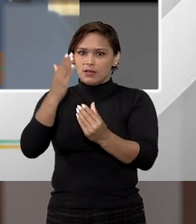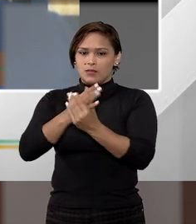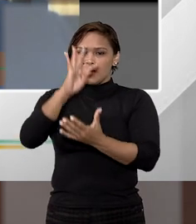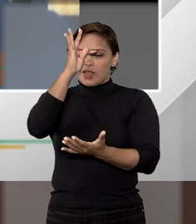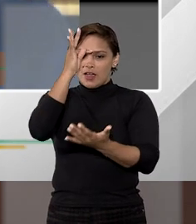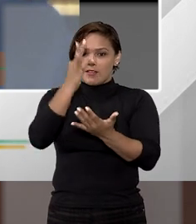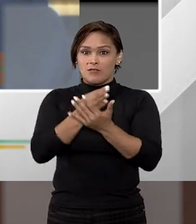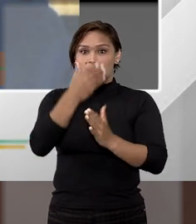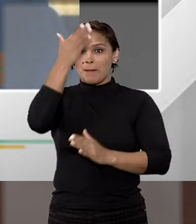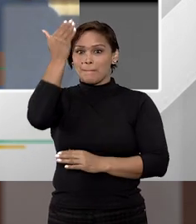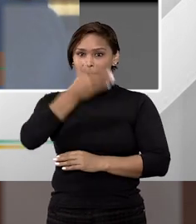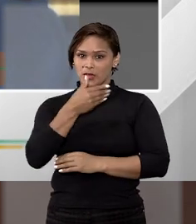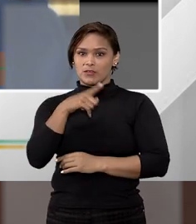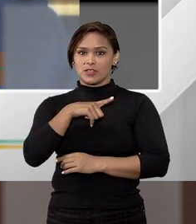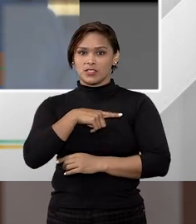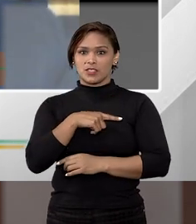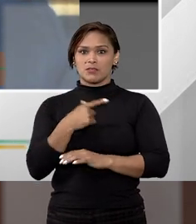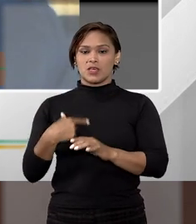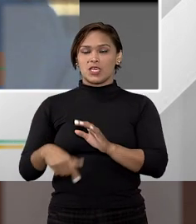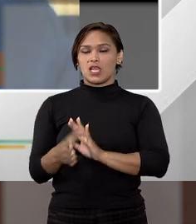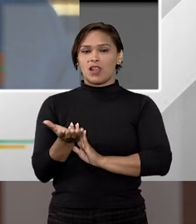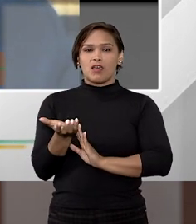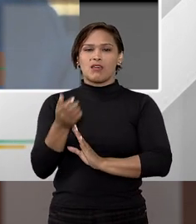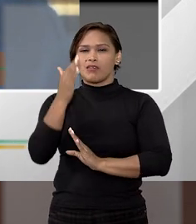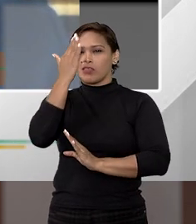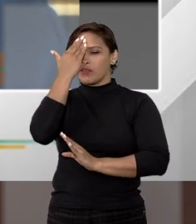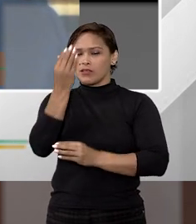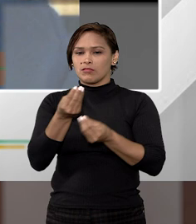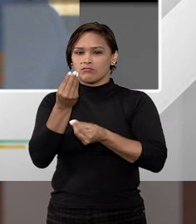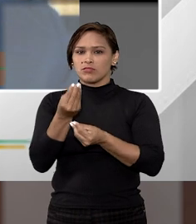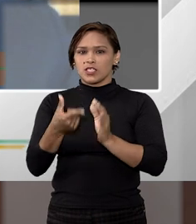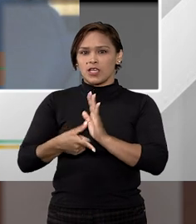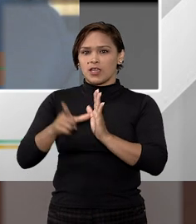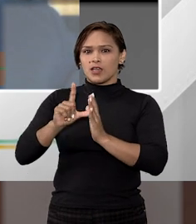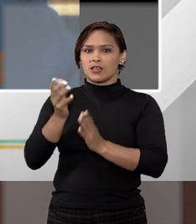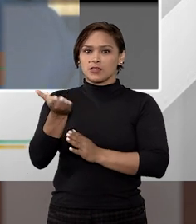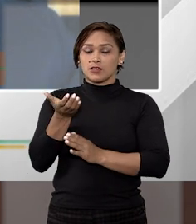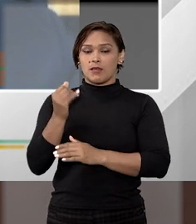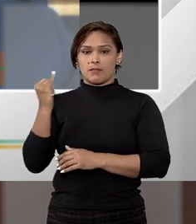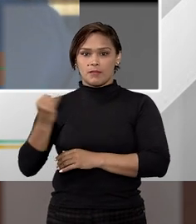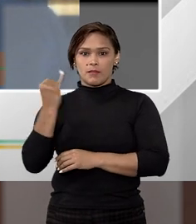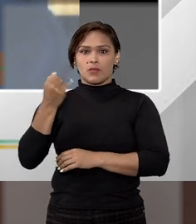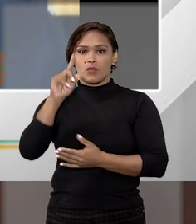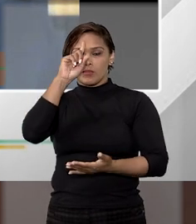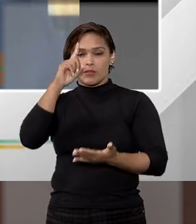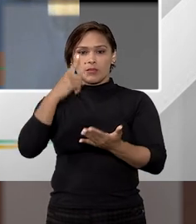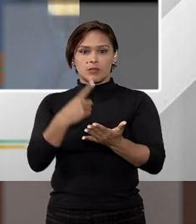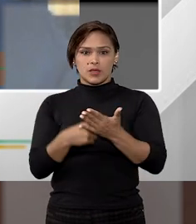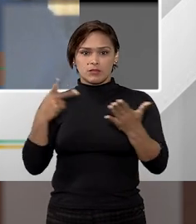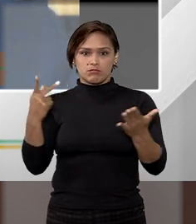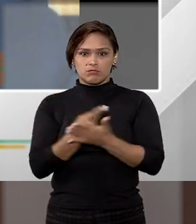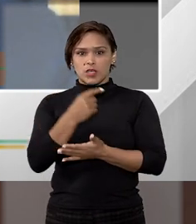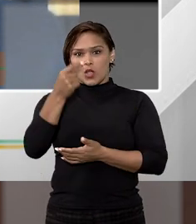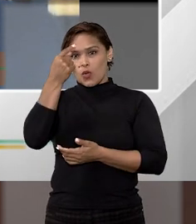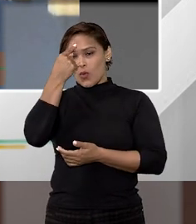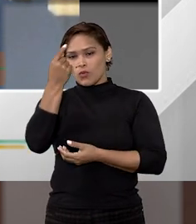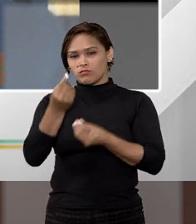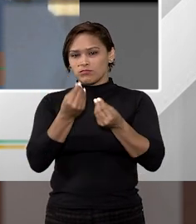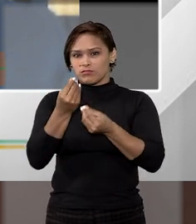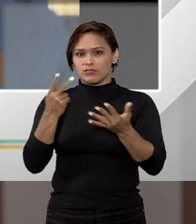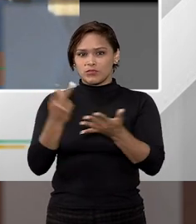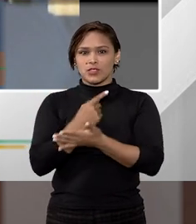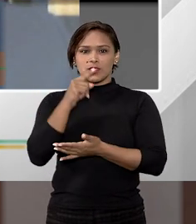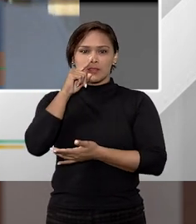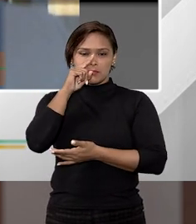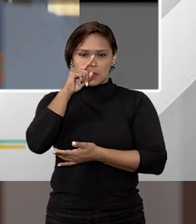a má fé tem que ser provada e ela não é presumida. Então, é importante que quando se for tomar uma decisão dessa, esteja ciente desse risco,